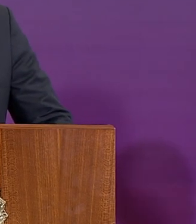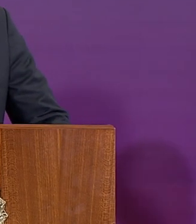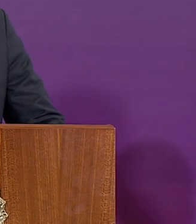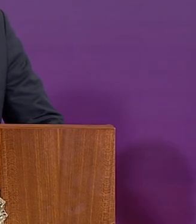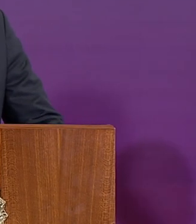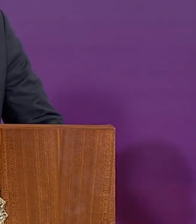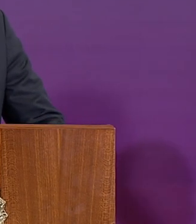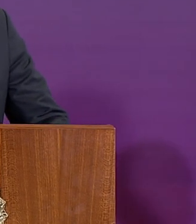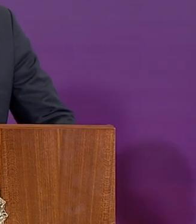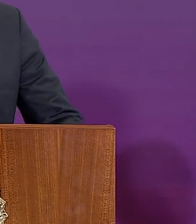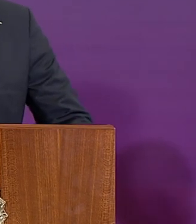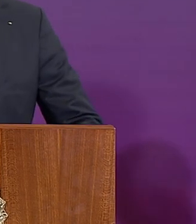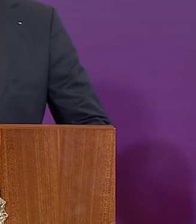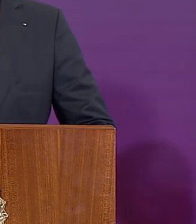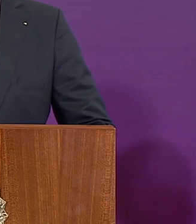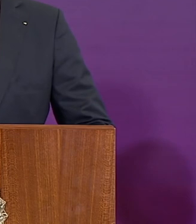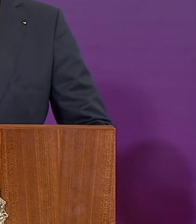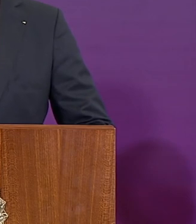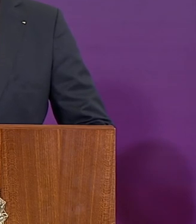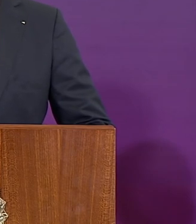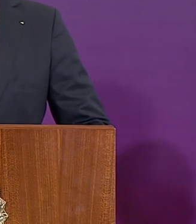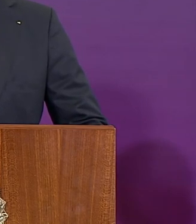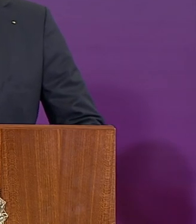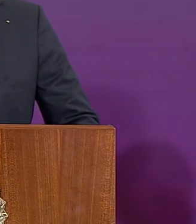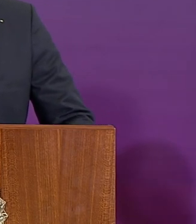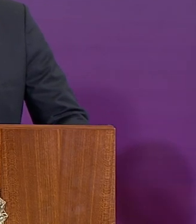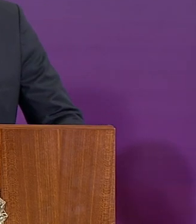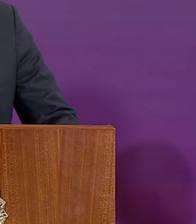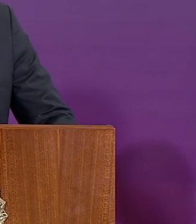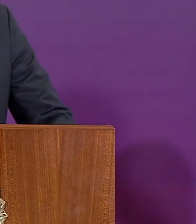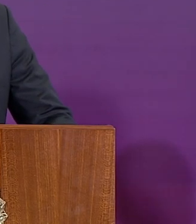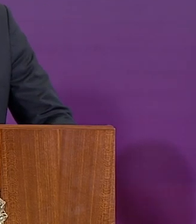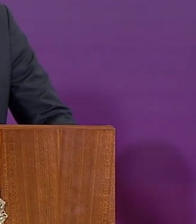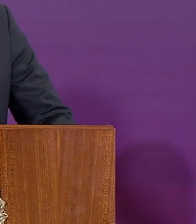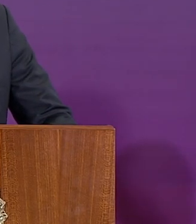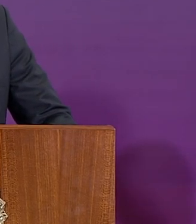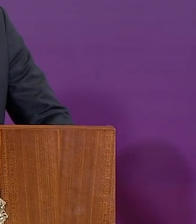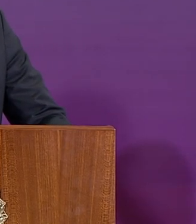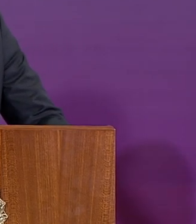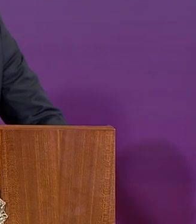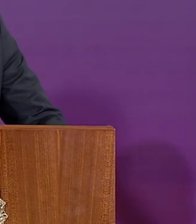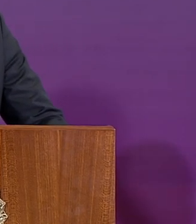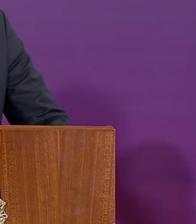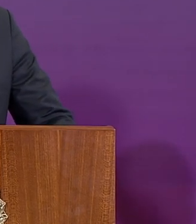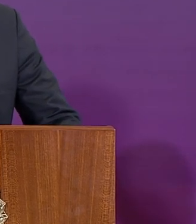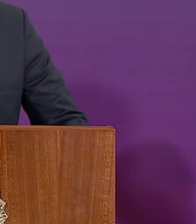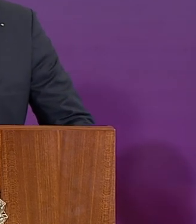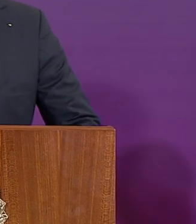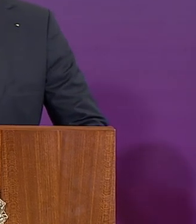que os façam cada vez mais se arrepender dos seus atos. vamos lá.